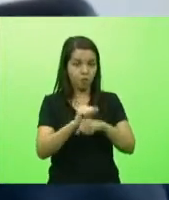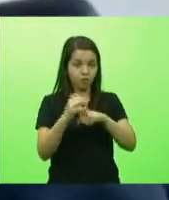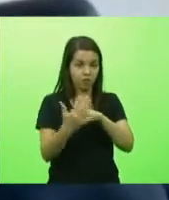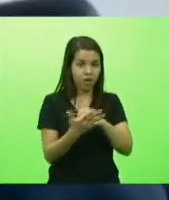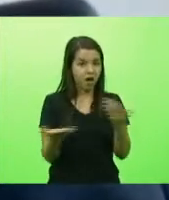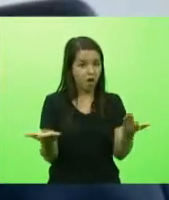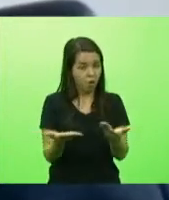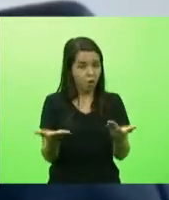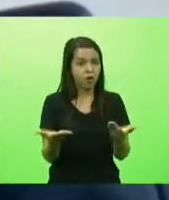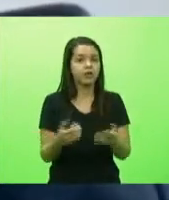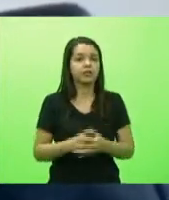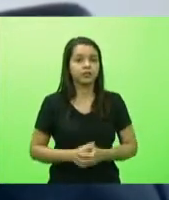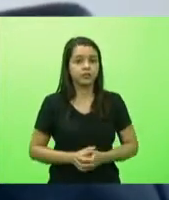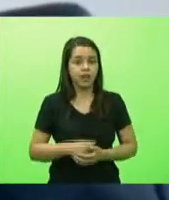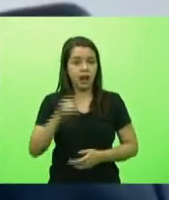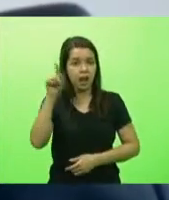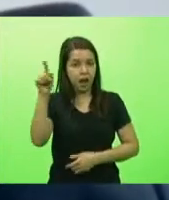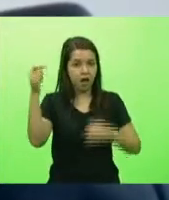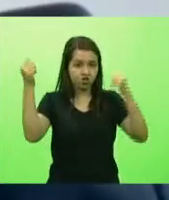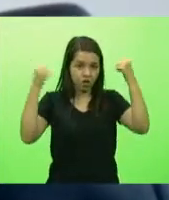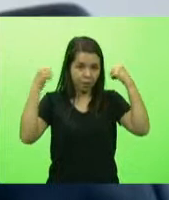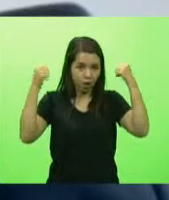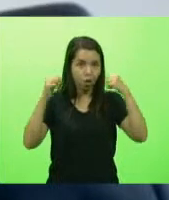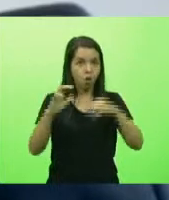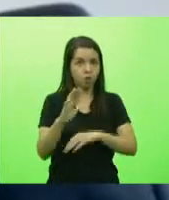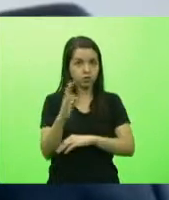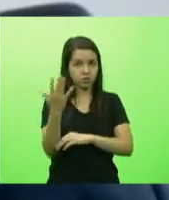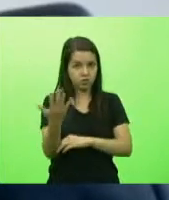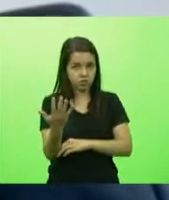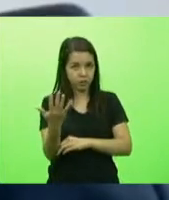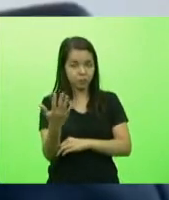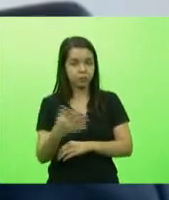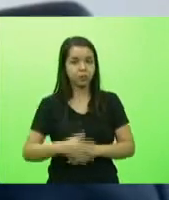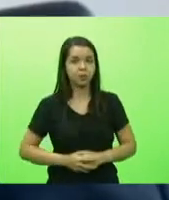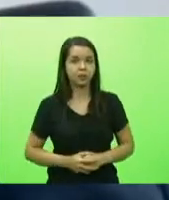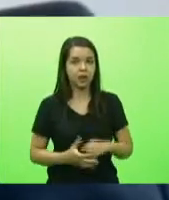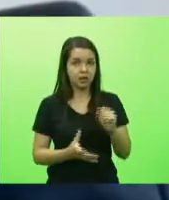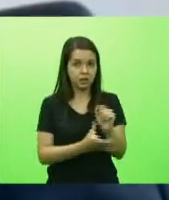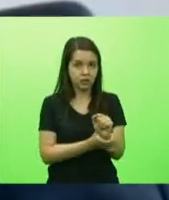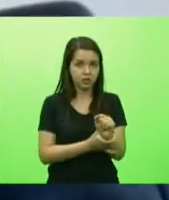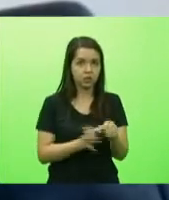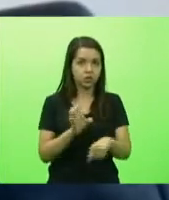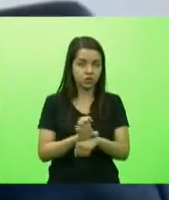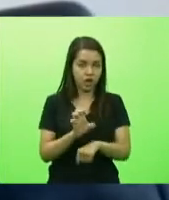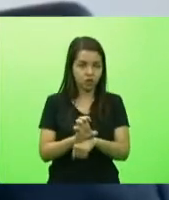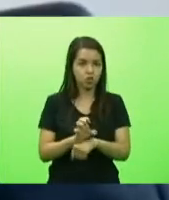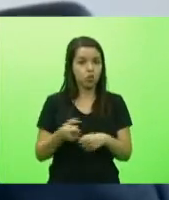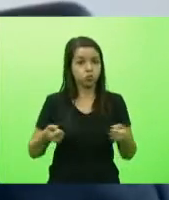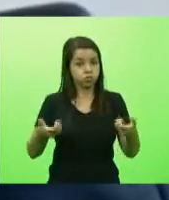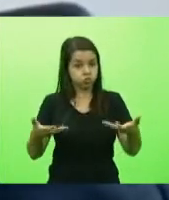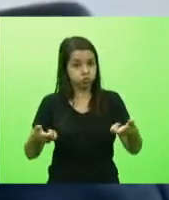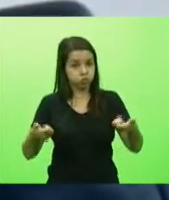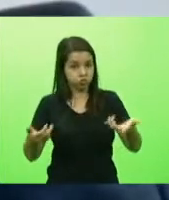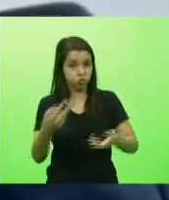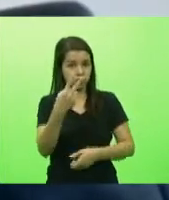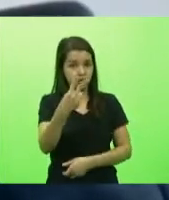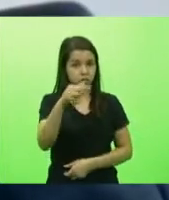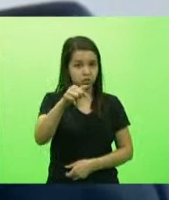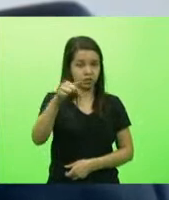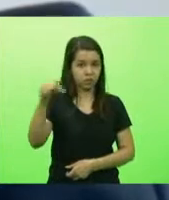o ano passado a despeito da garantia do estado de custeio 277 leis foram